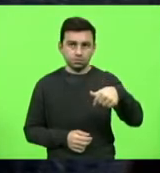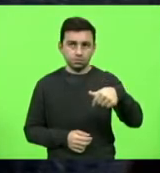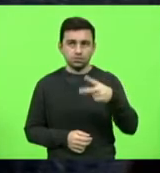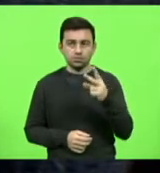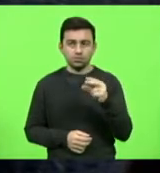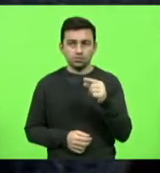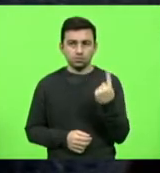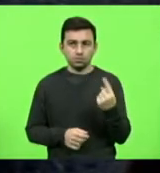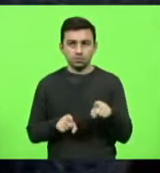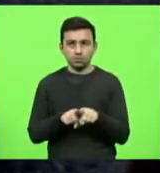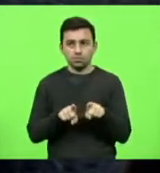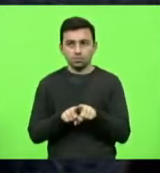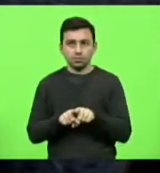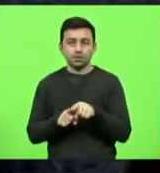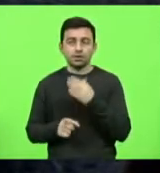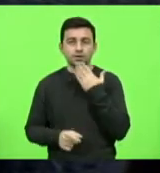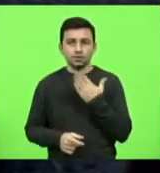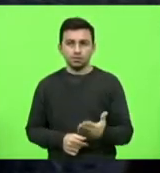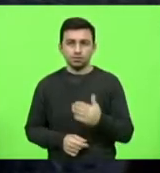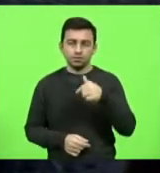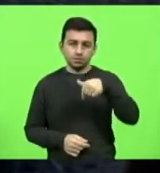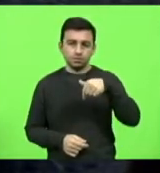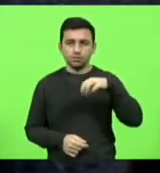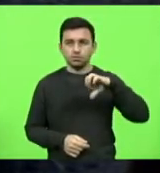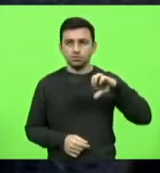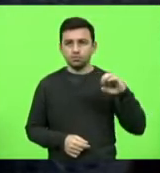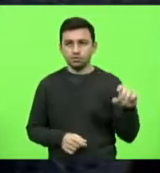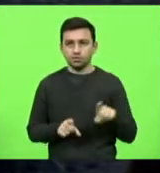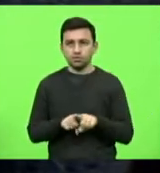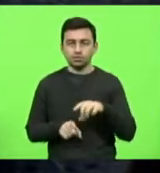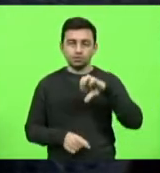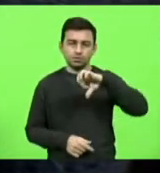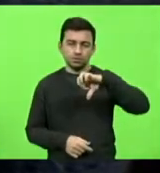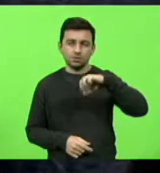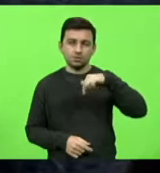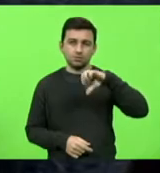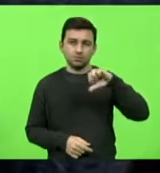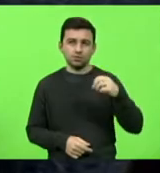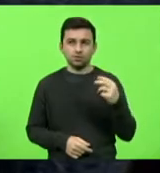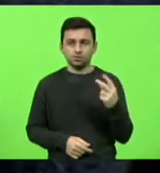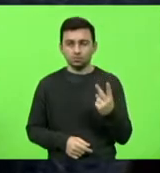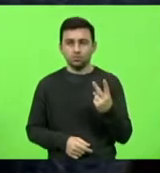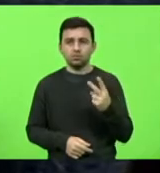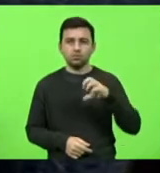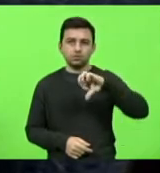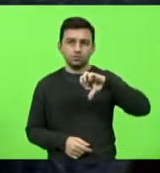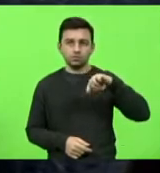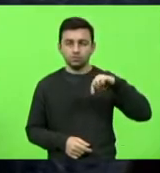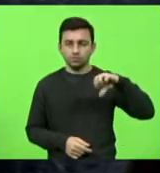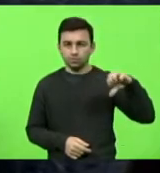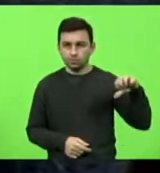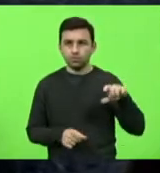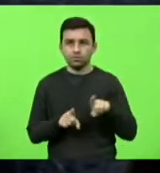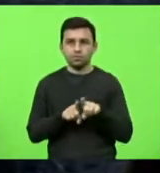792, 799 e 800,